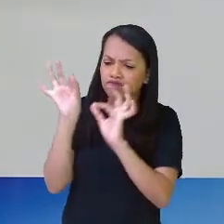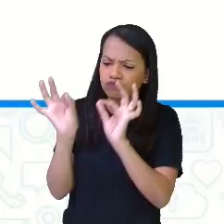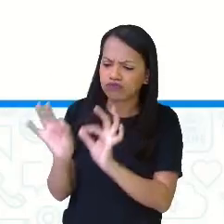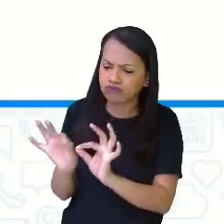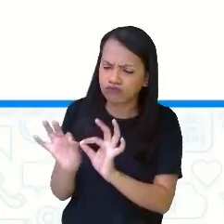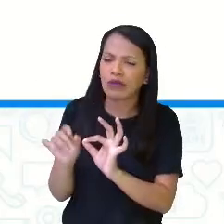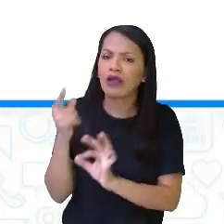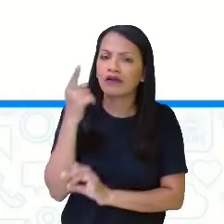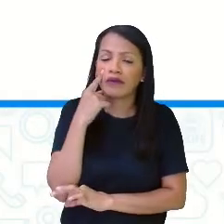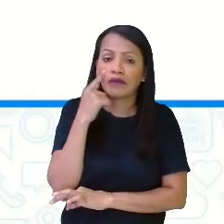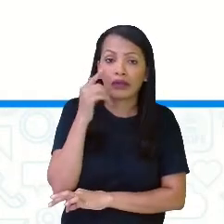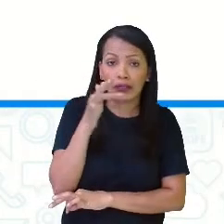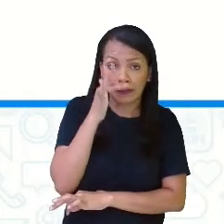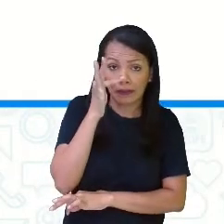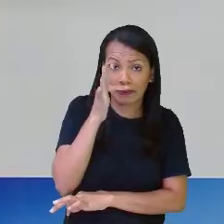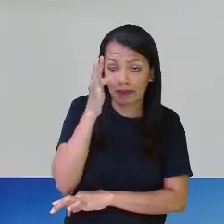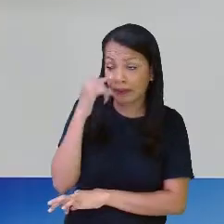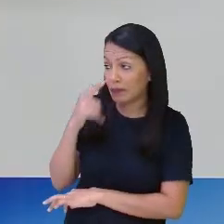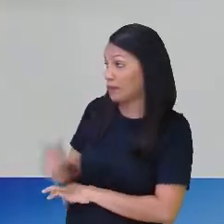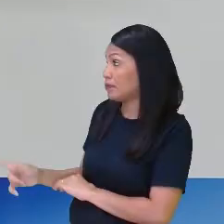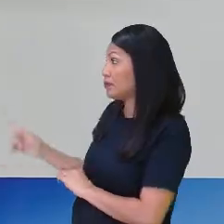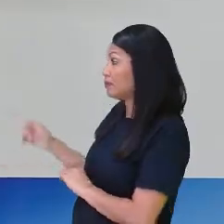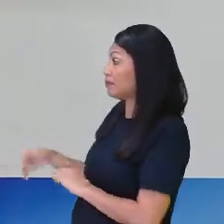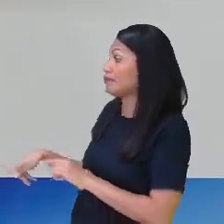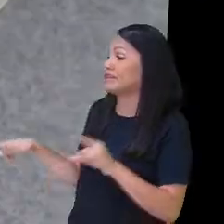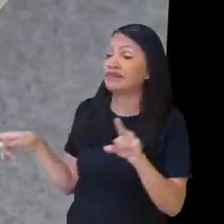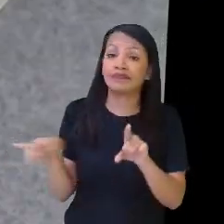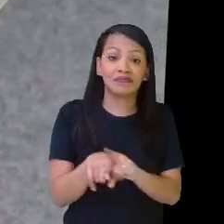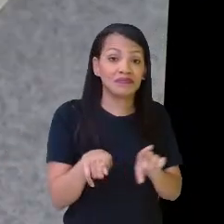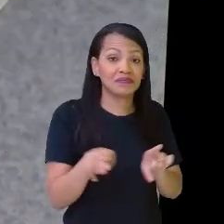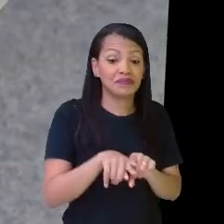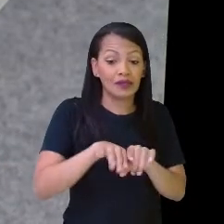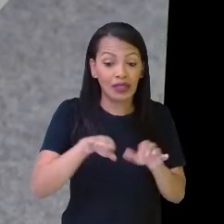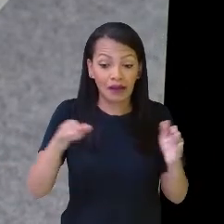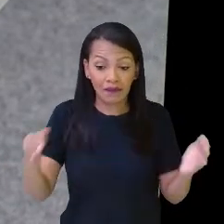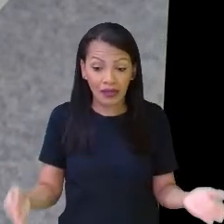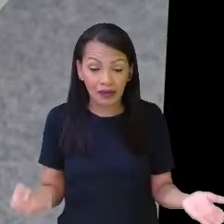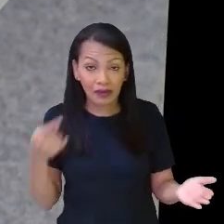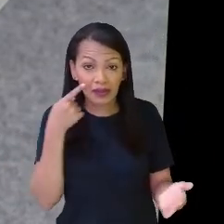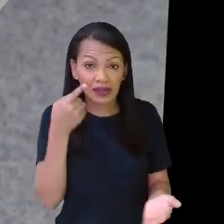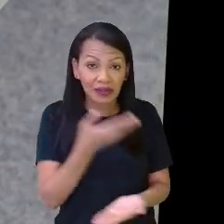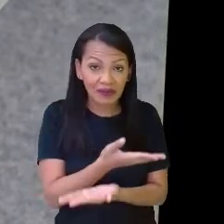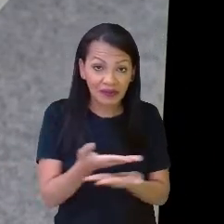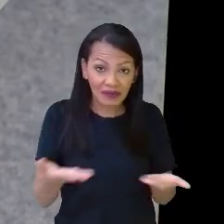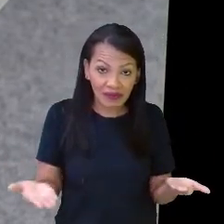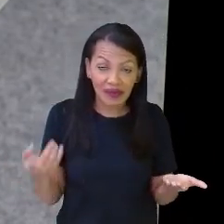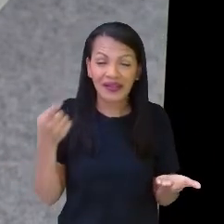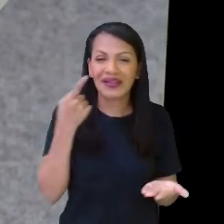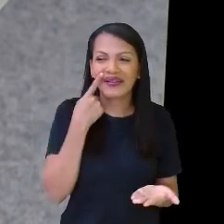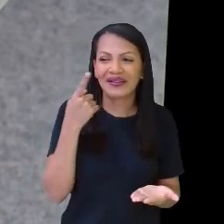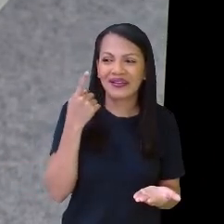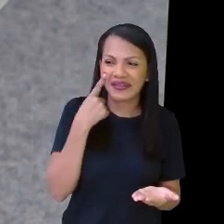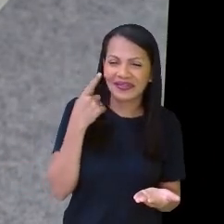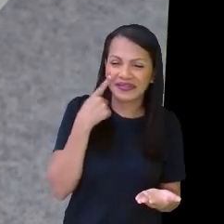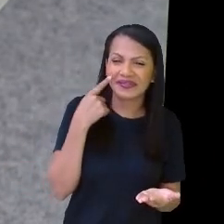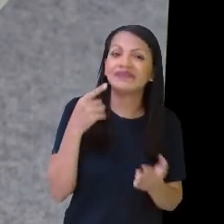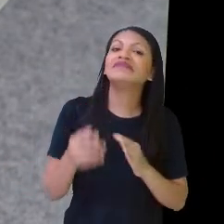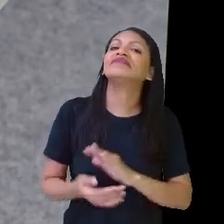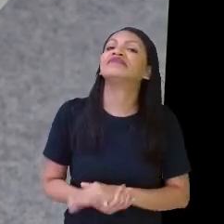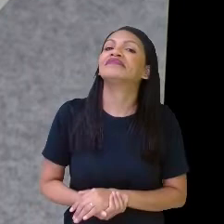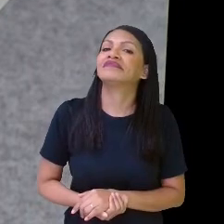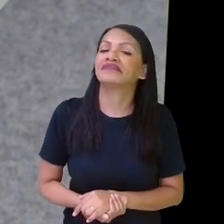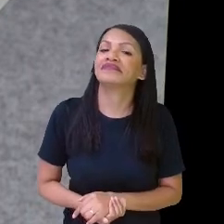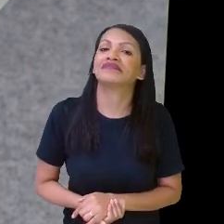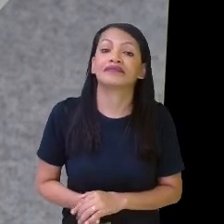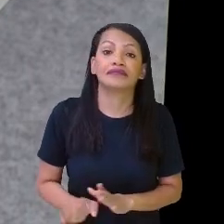as rosas e eu trouxe também as rosas na mesa aqui para vocês. Olha só as rosas também de tecido aqui.